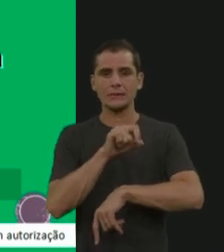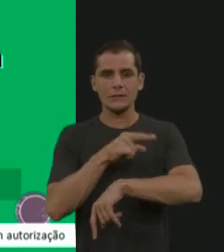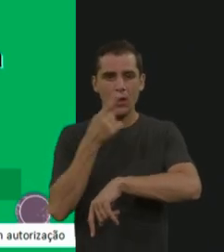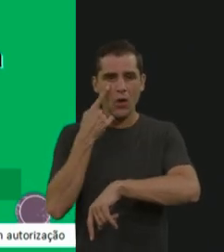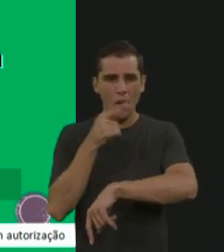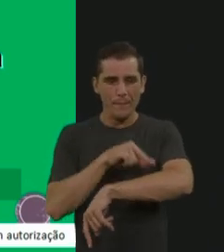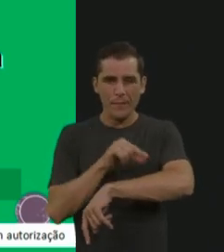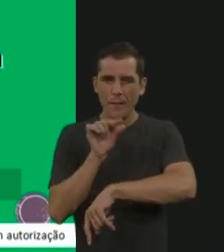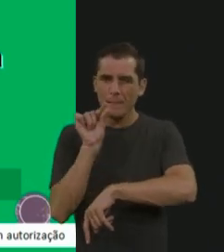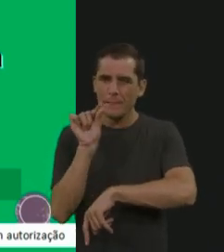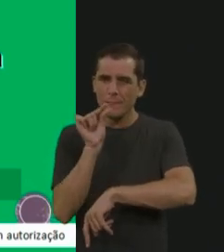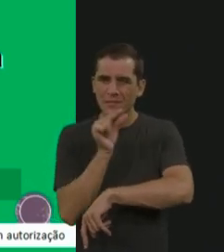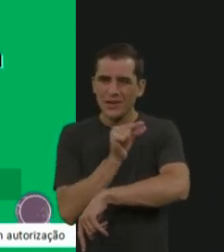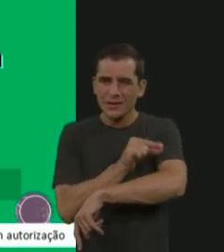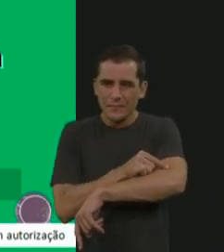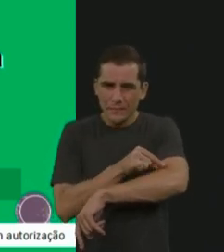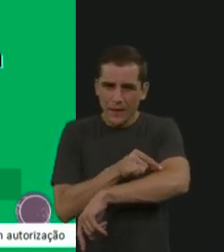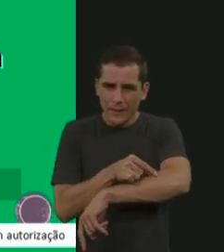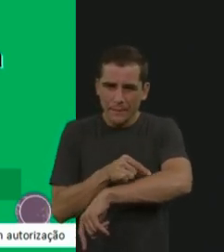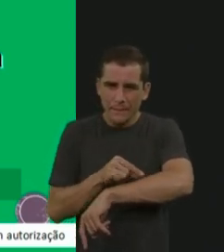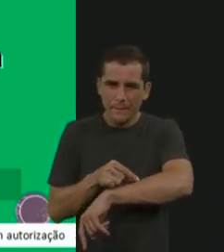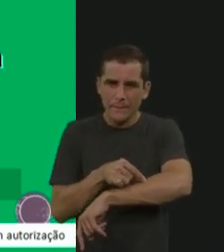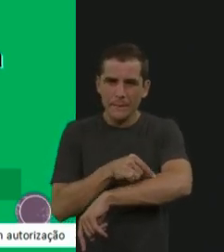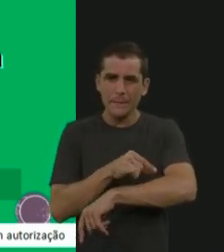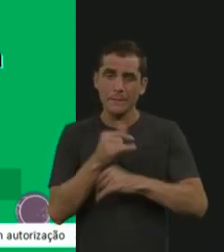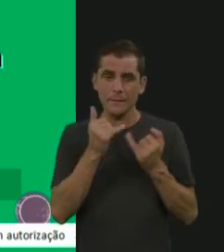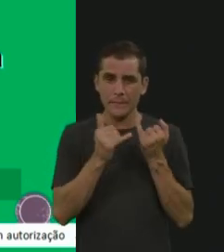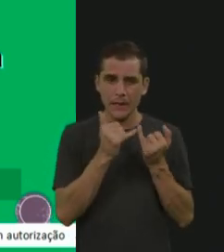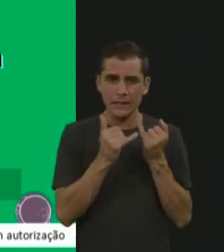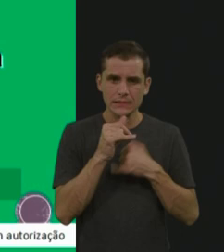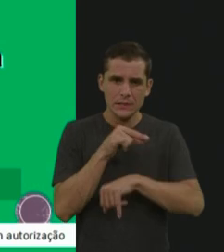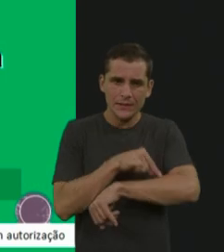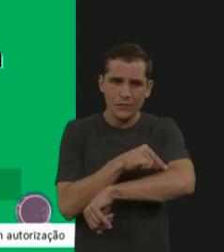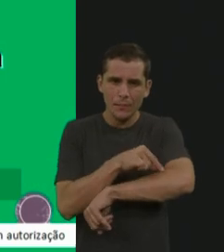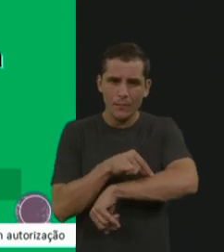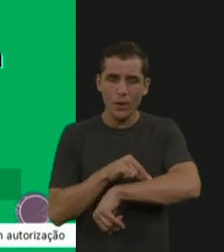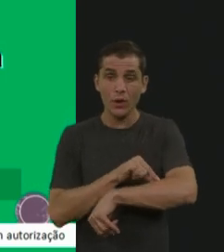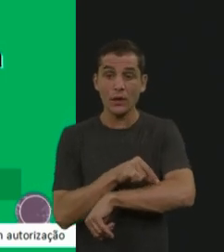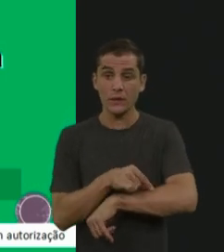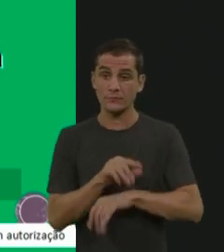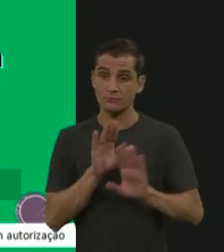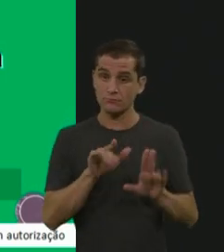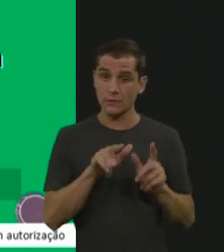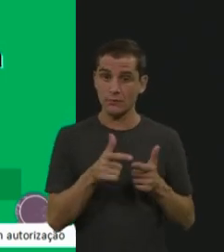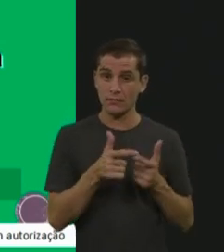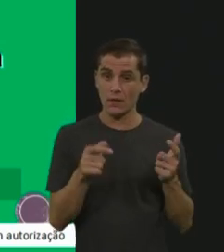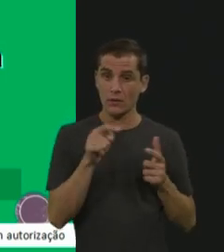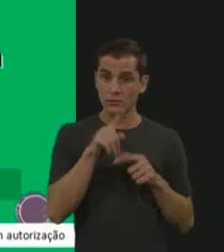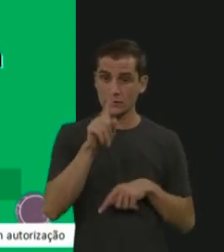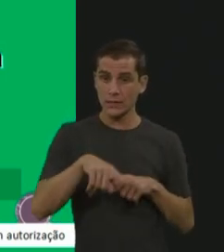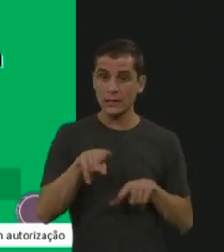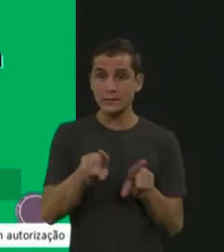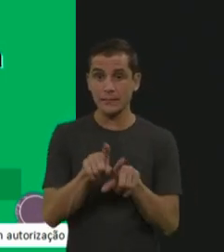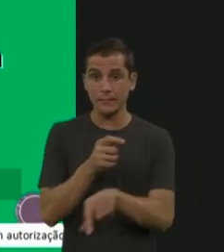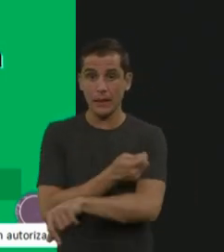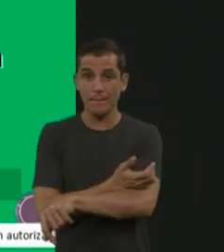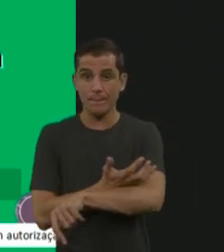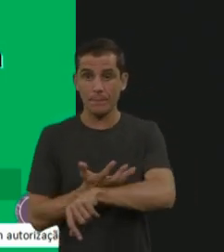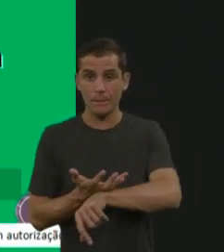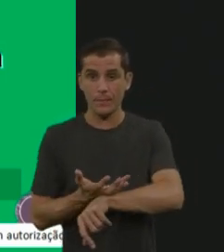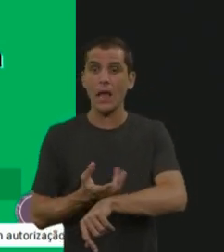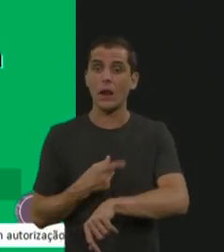bolinhas, assim, tá? São as lesões populares. Geralmente, eles são mais peludos também, tá?